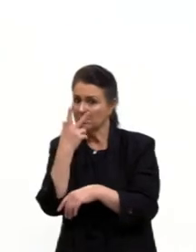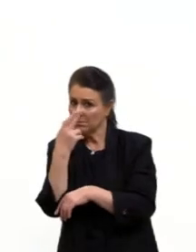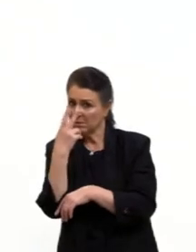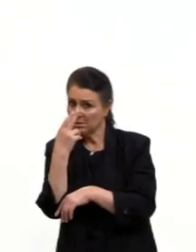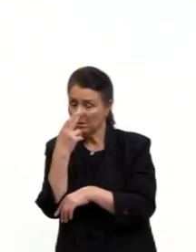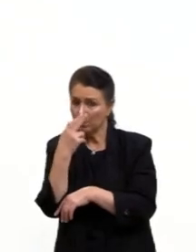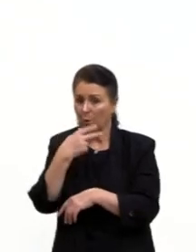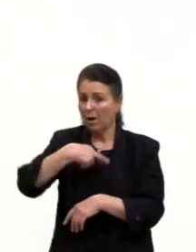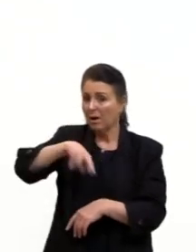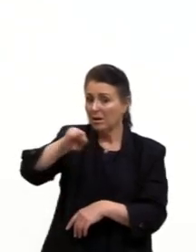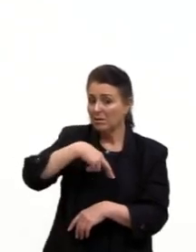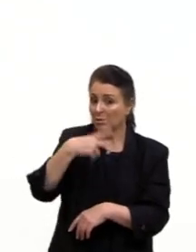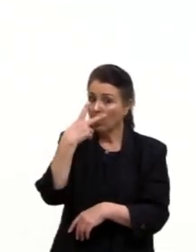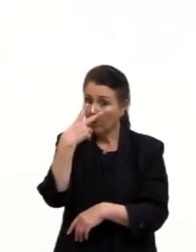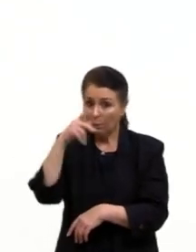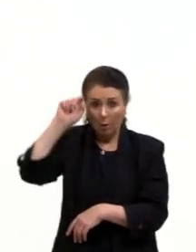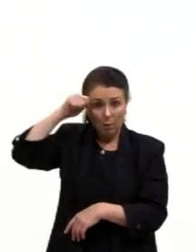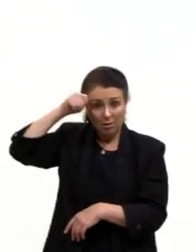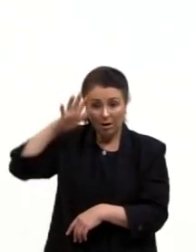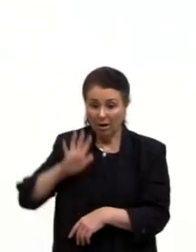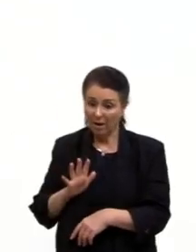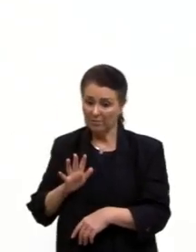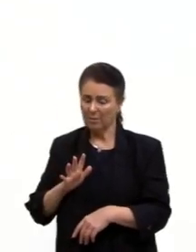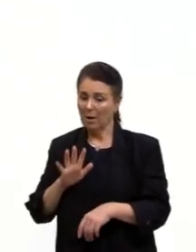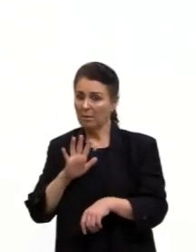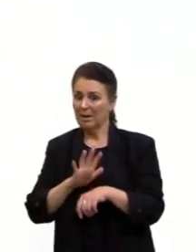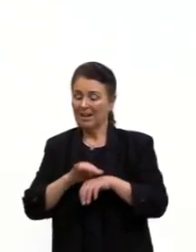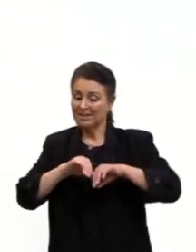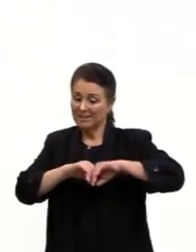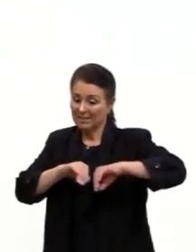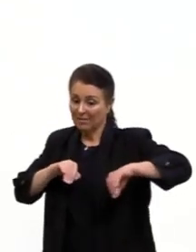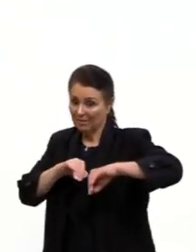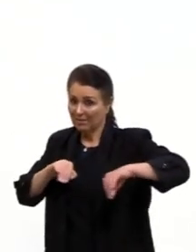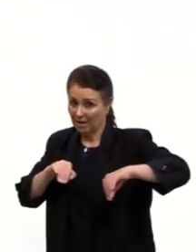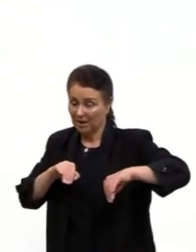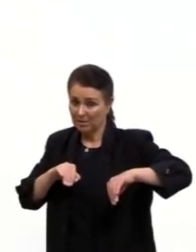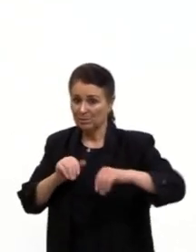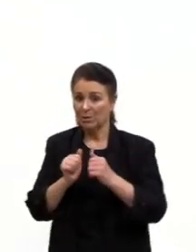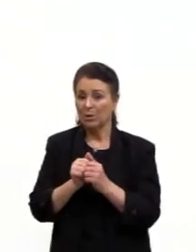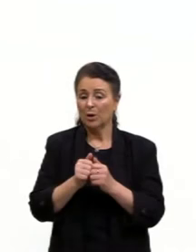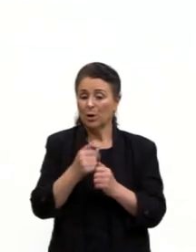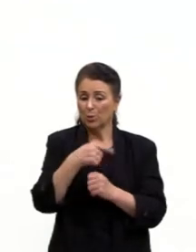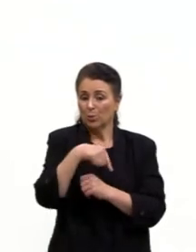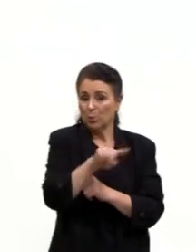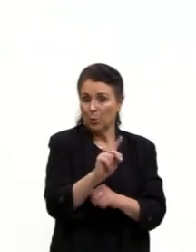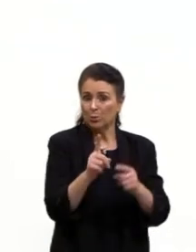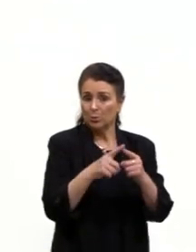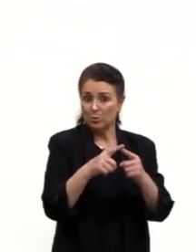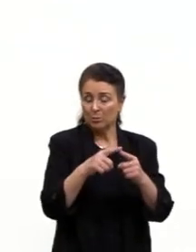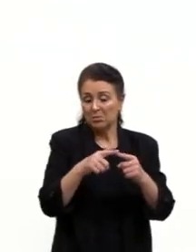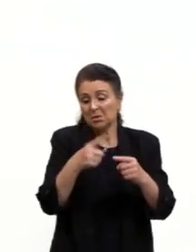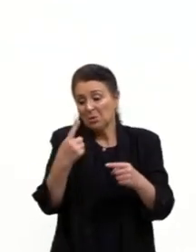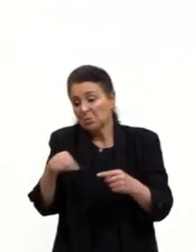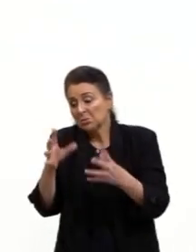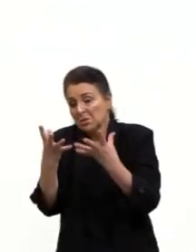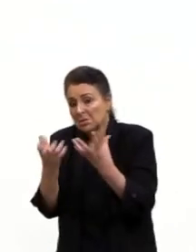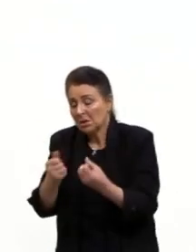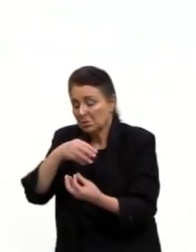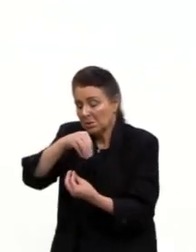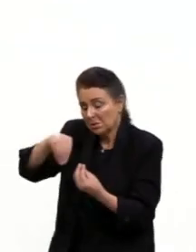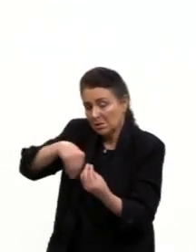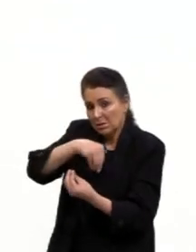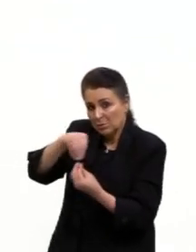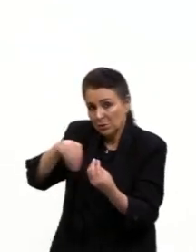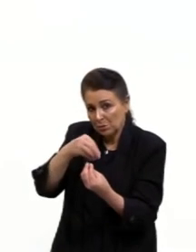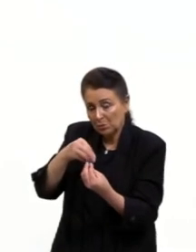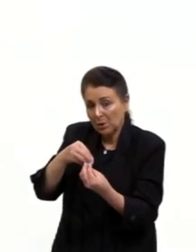religião era na África. Então, tentam se afastar um pouco do sincretismo e outros aceitam mais essa mistura com